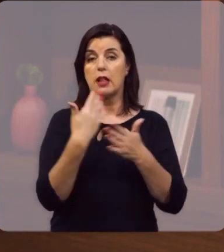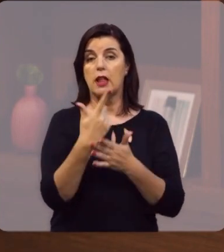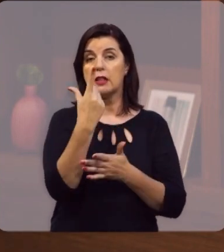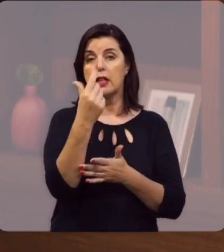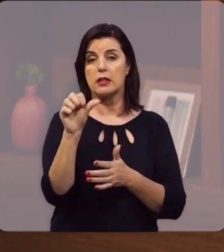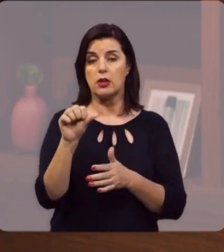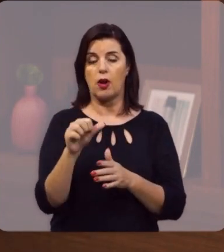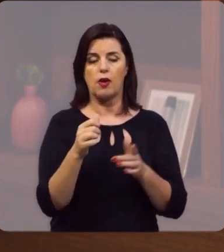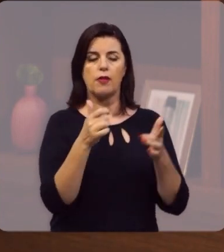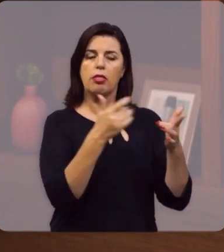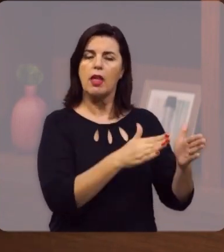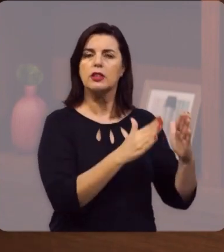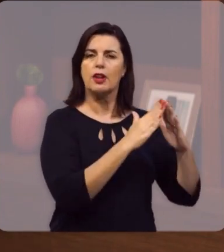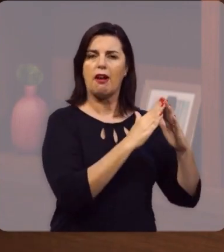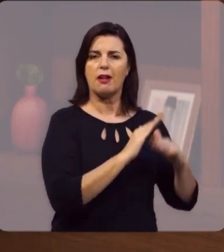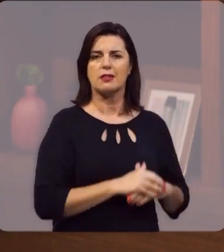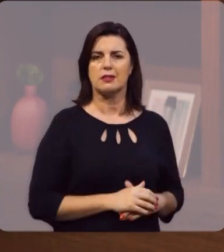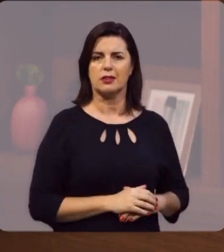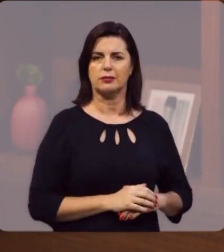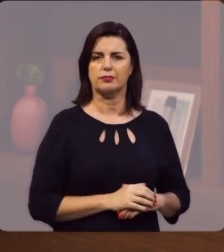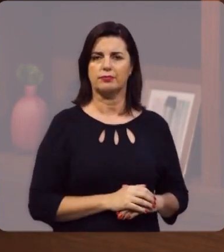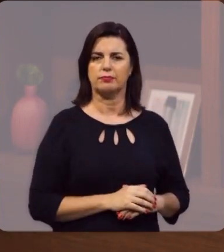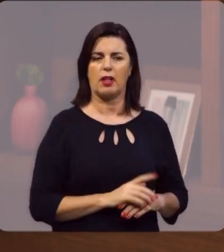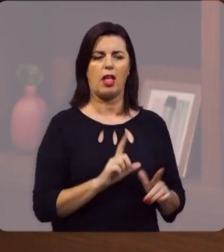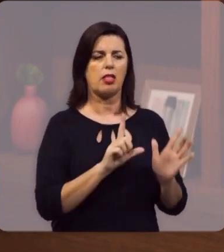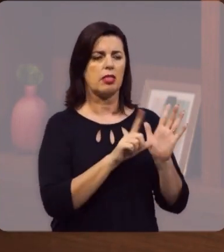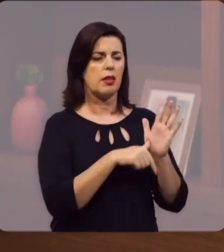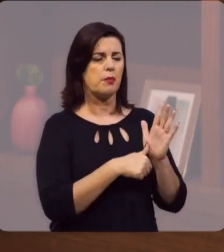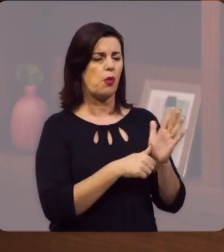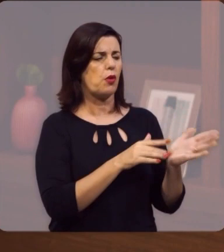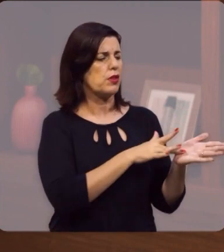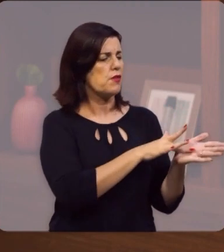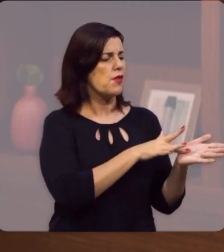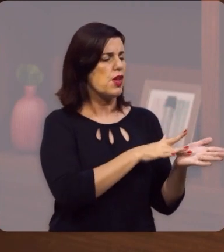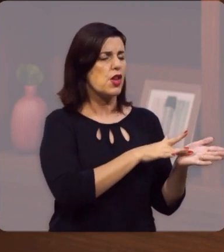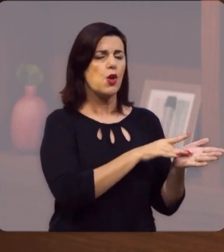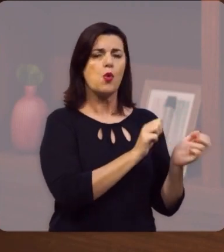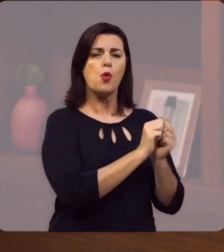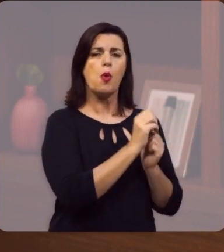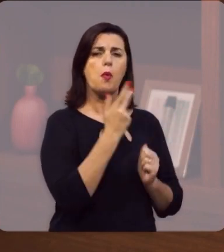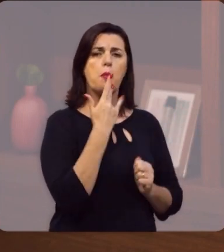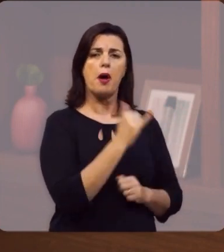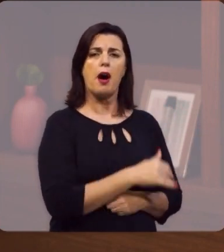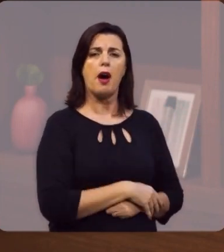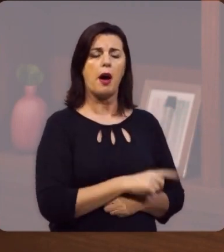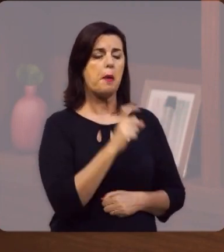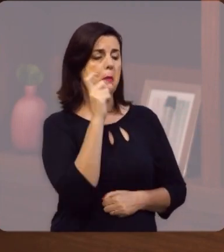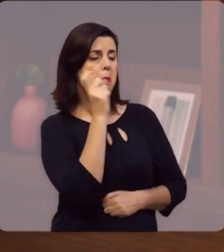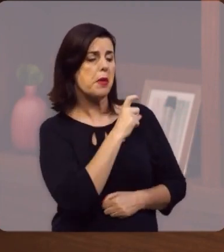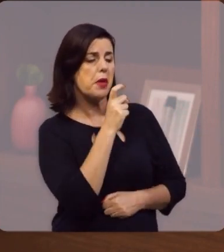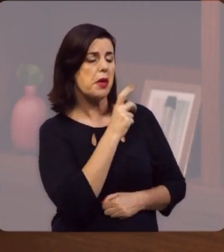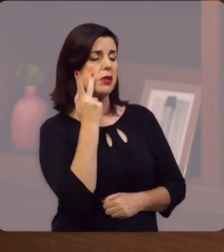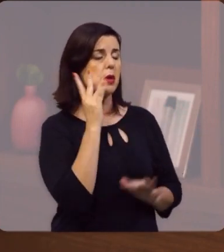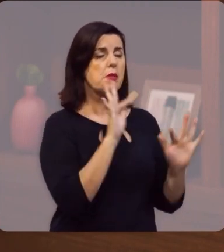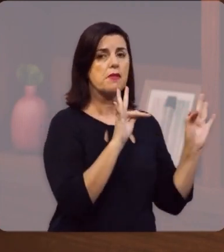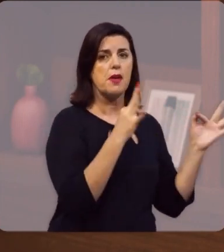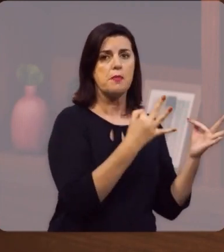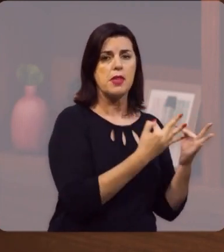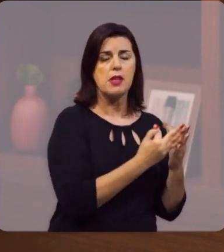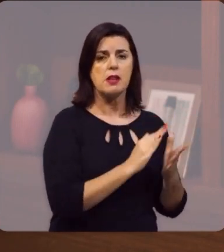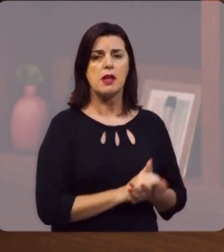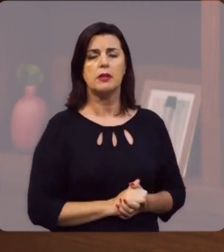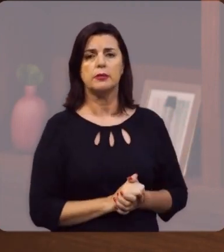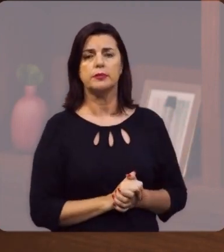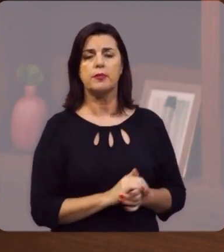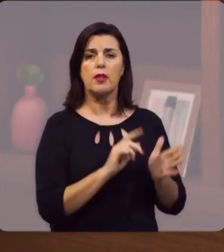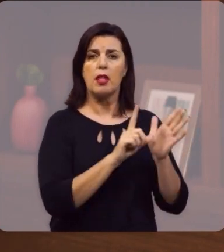a dezenove. E quando ele sai de casa, depois de enganar o seu pai, depois de mentir para a sua